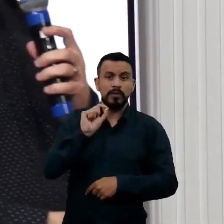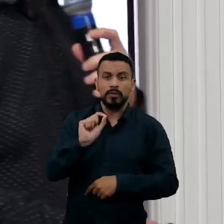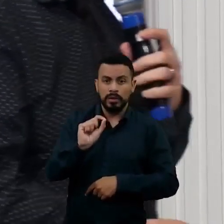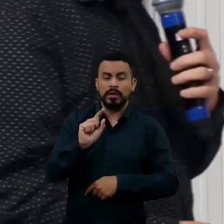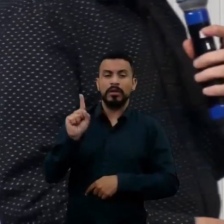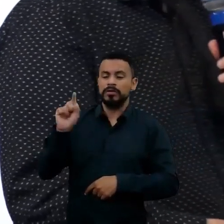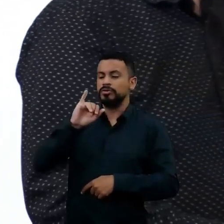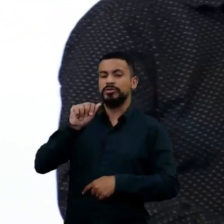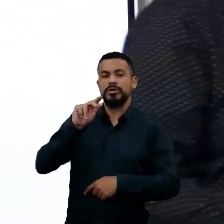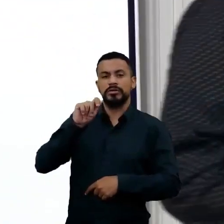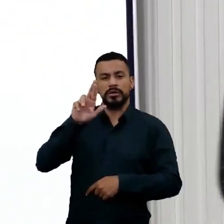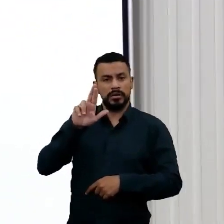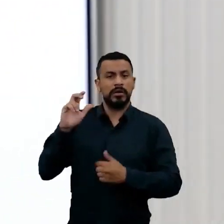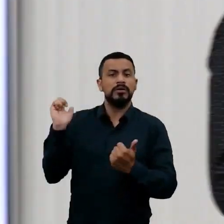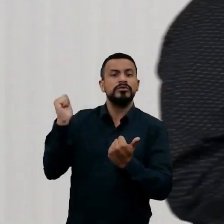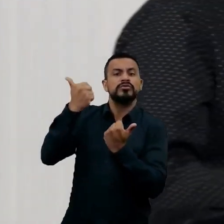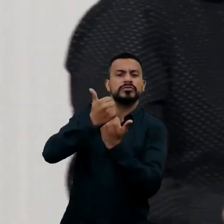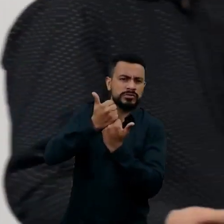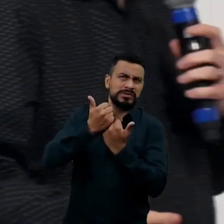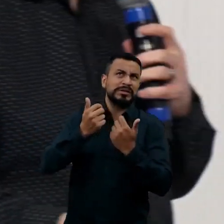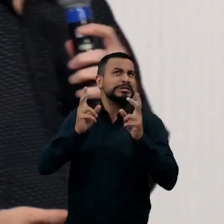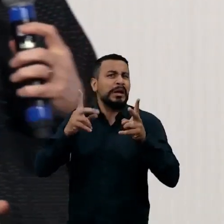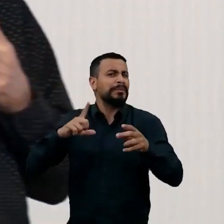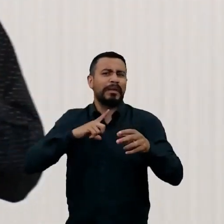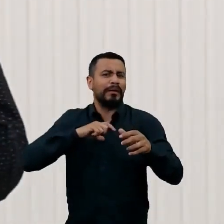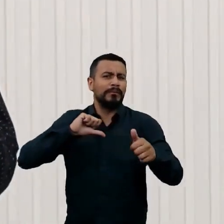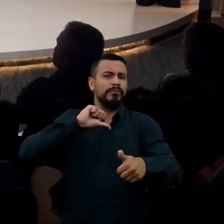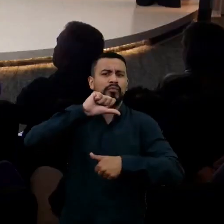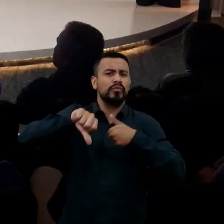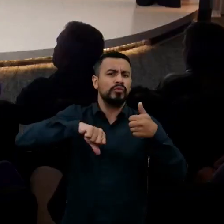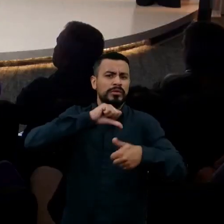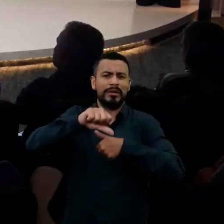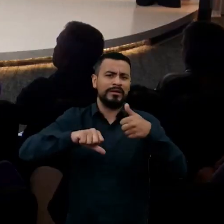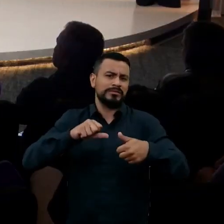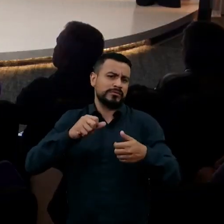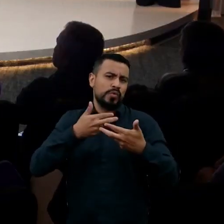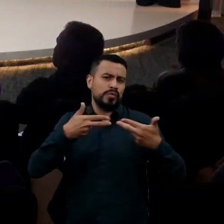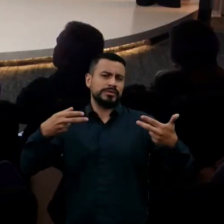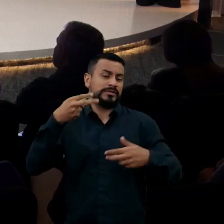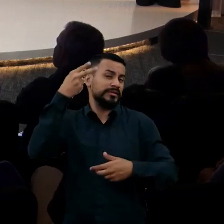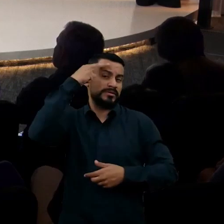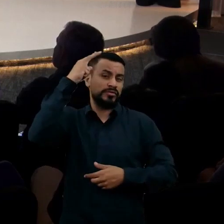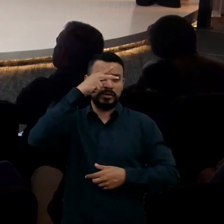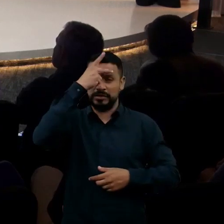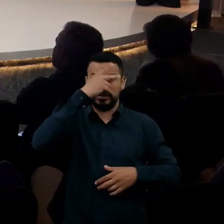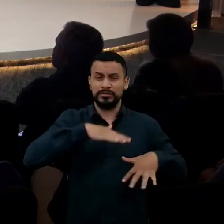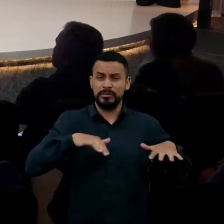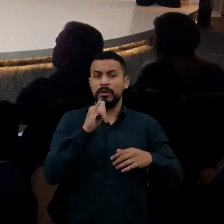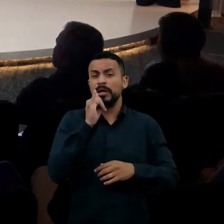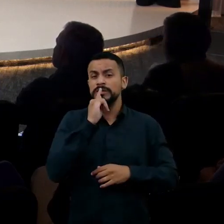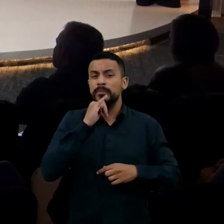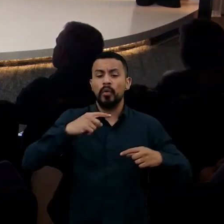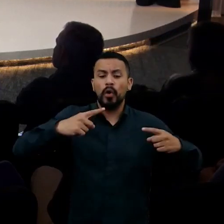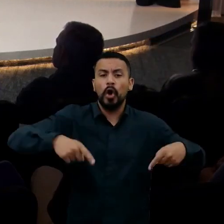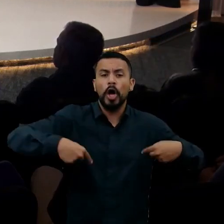exemplo, sempre há uma mudança na história da humanidade. Por exemplo, a própria roda. ela era